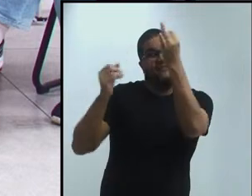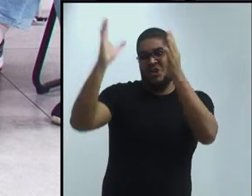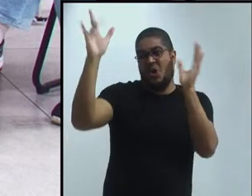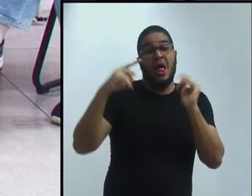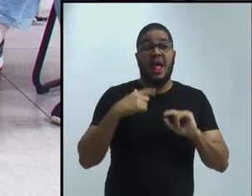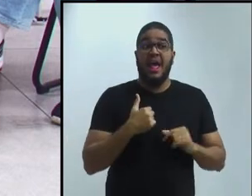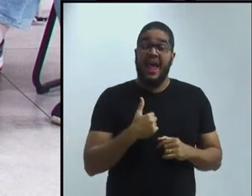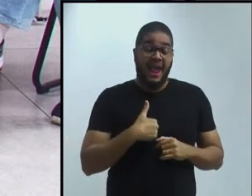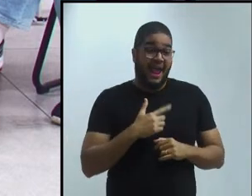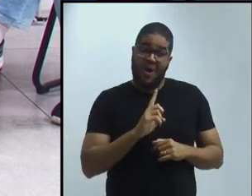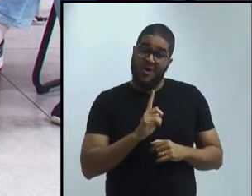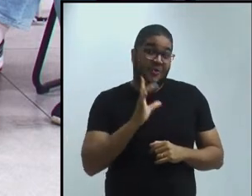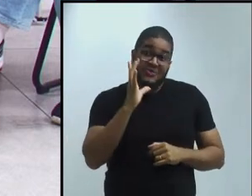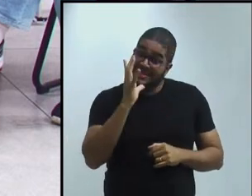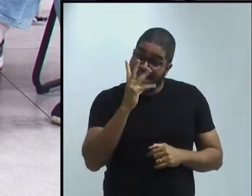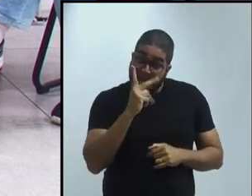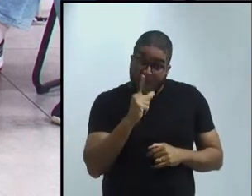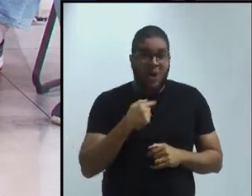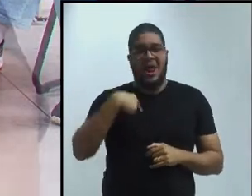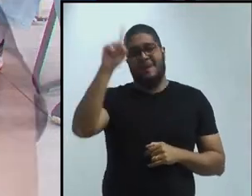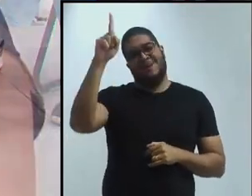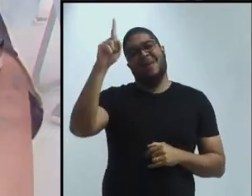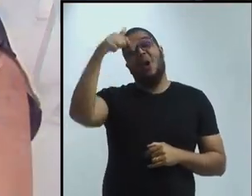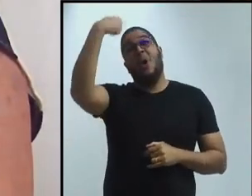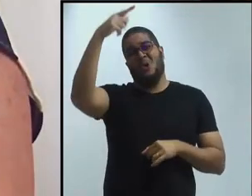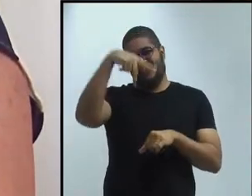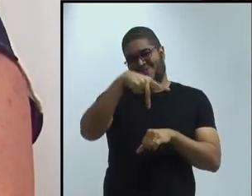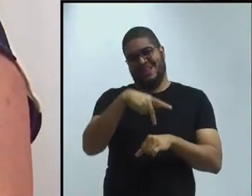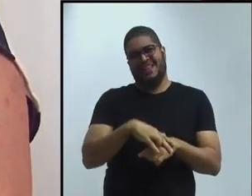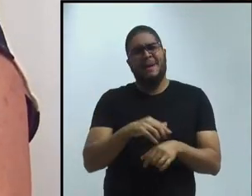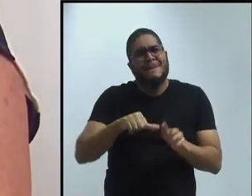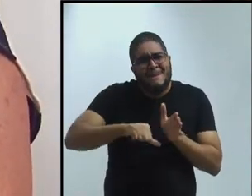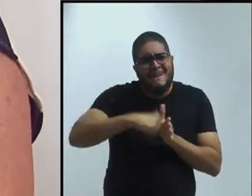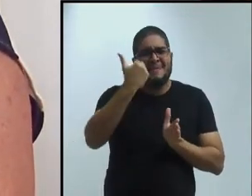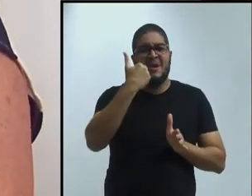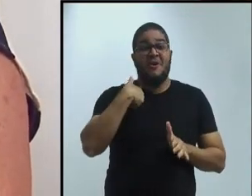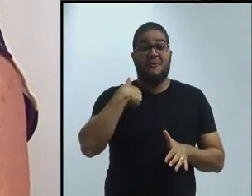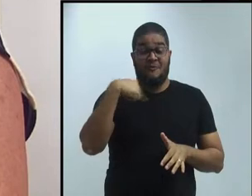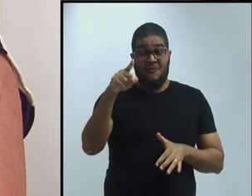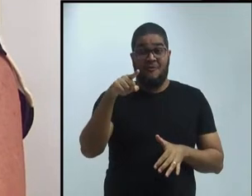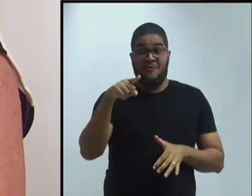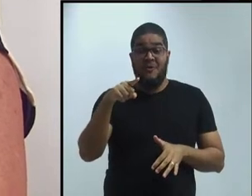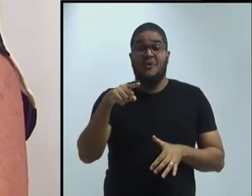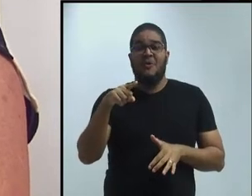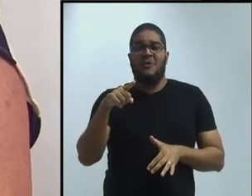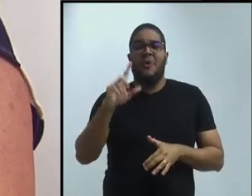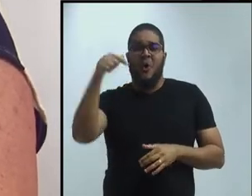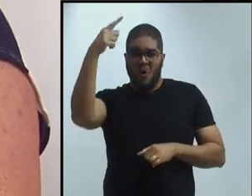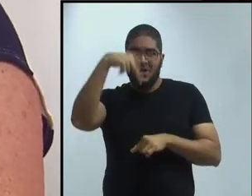Vou contar rapidinho uma história. E a primeira vez que eu fui para o exterior foi pelo passe.